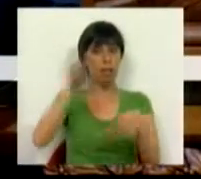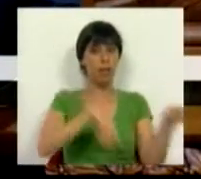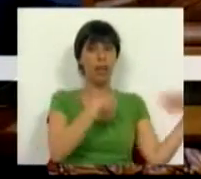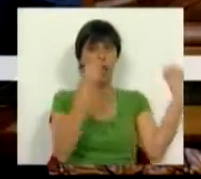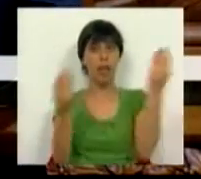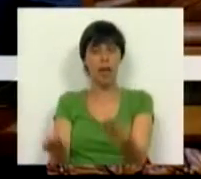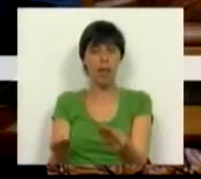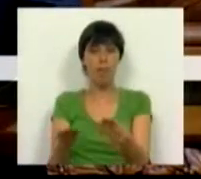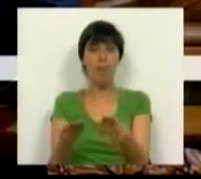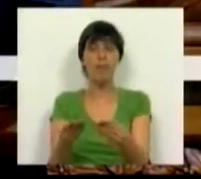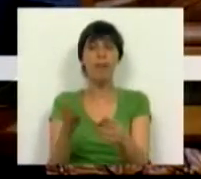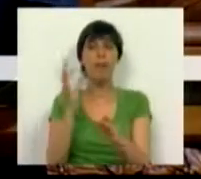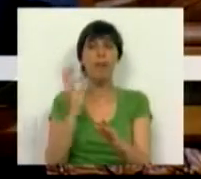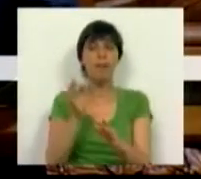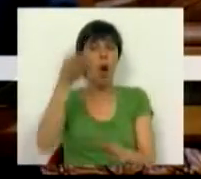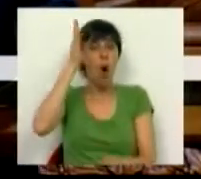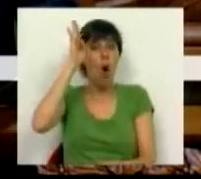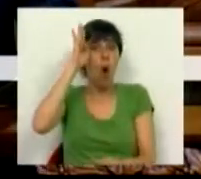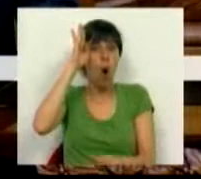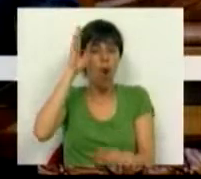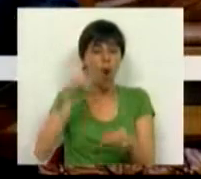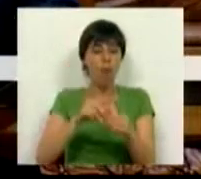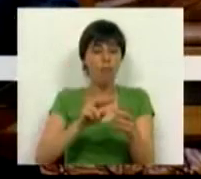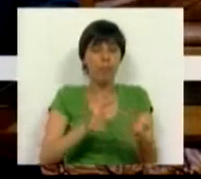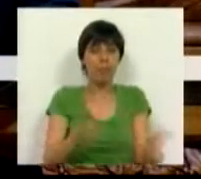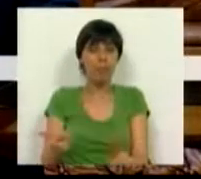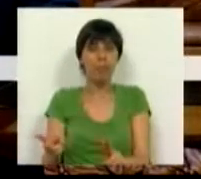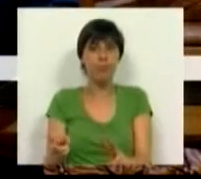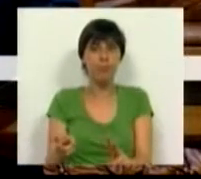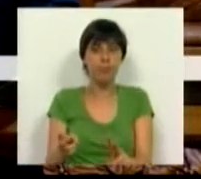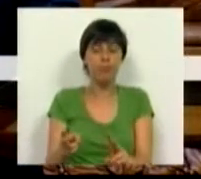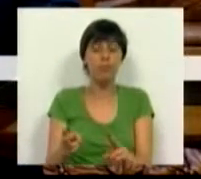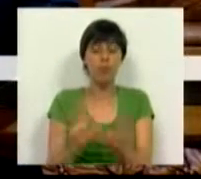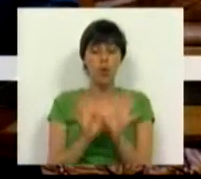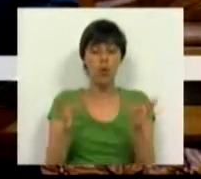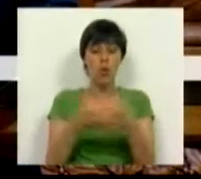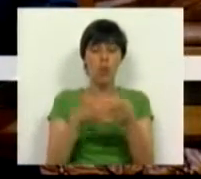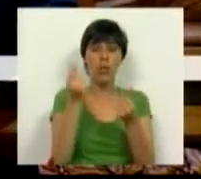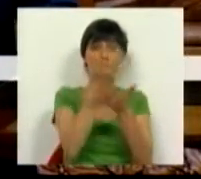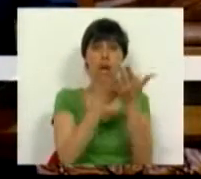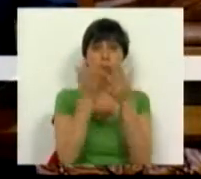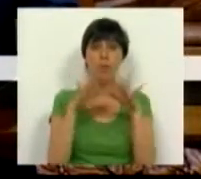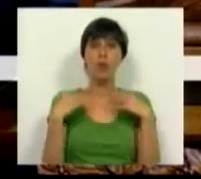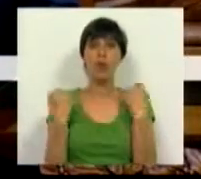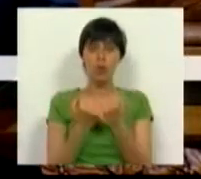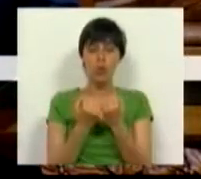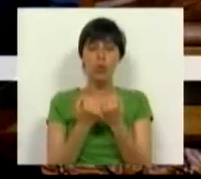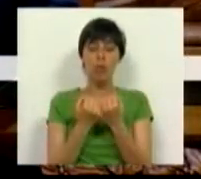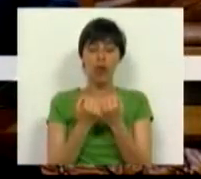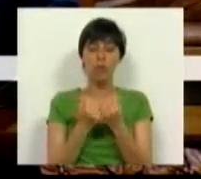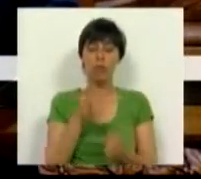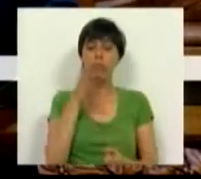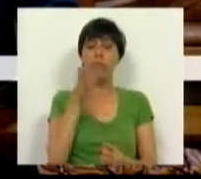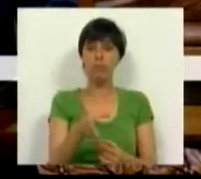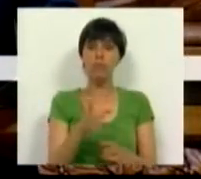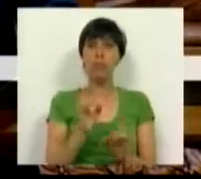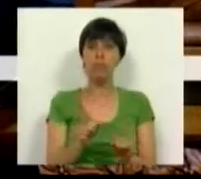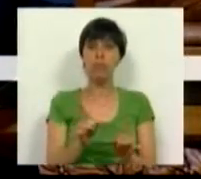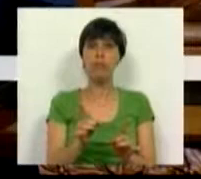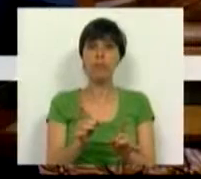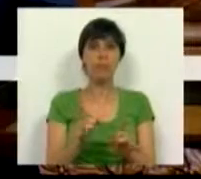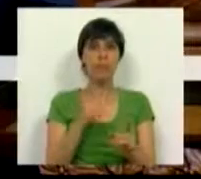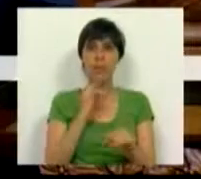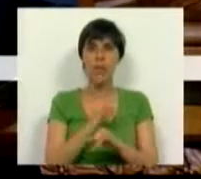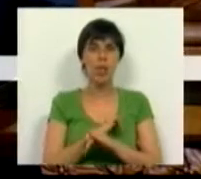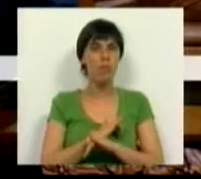República precisará já de ser retificado. O Conselho Económico e Social acentua a linha de